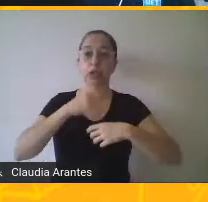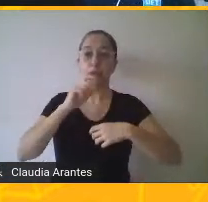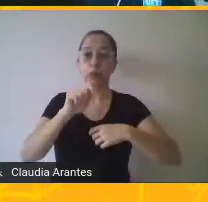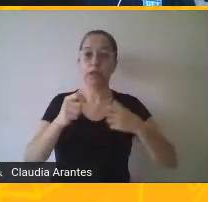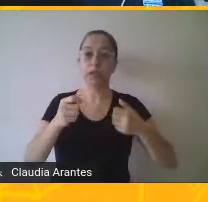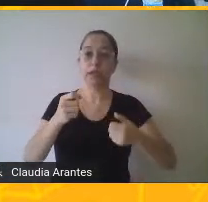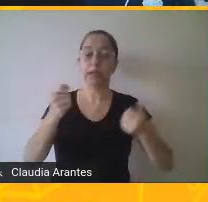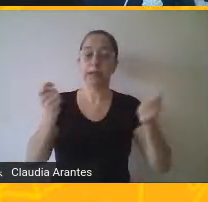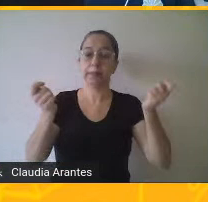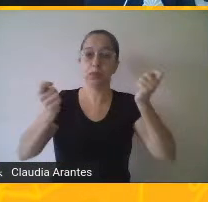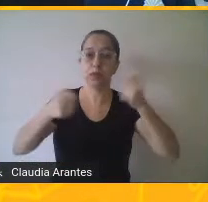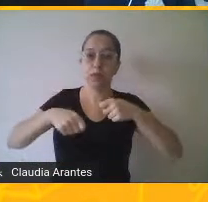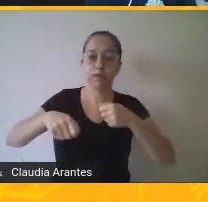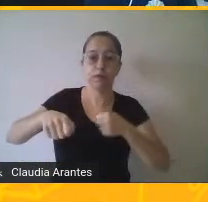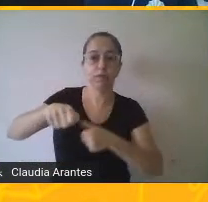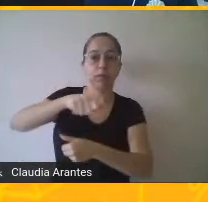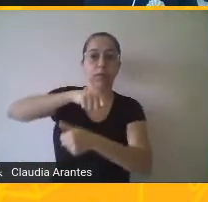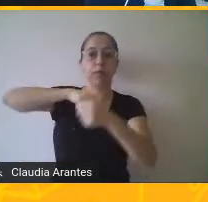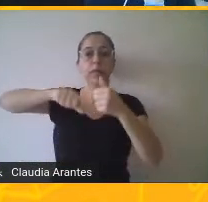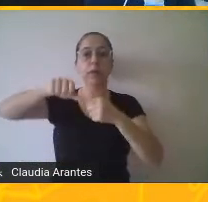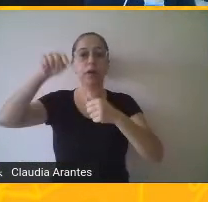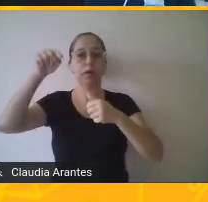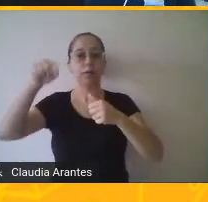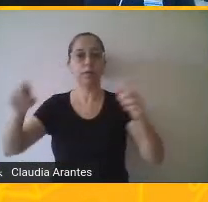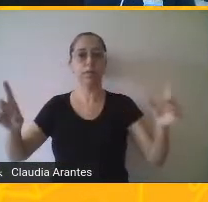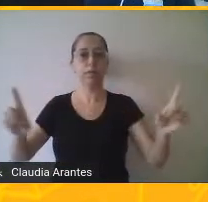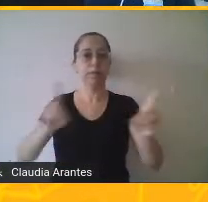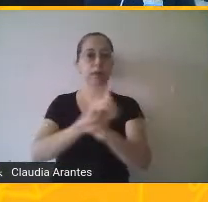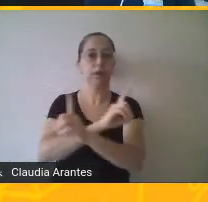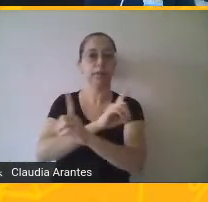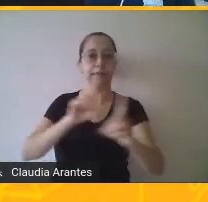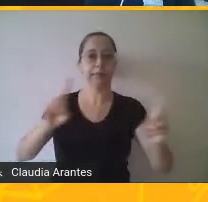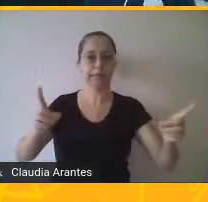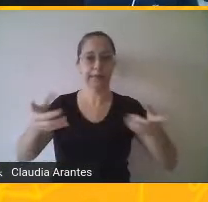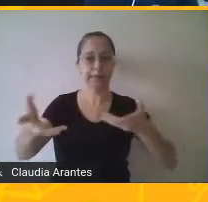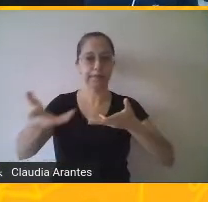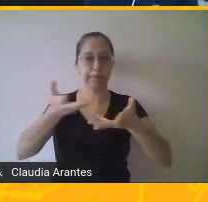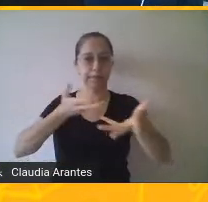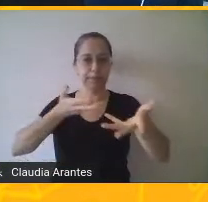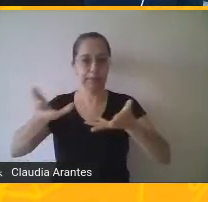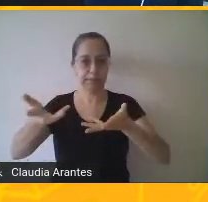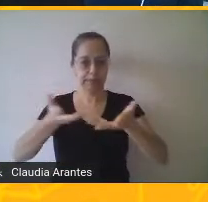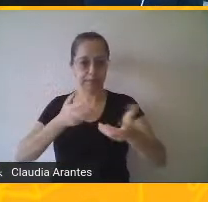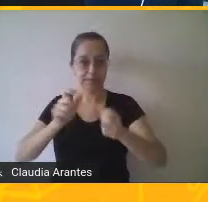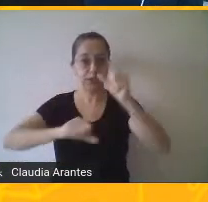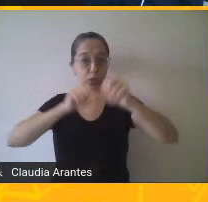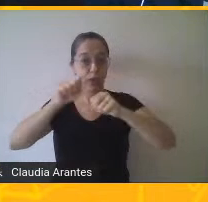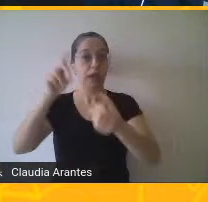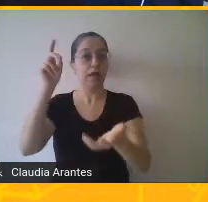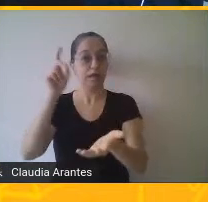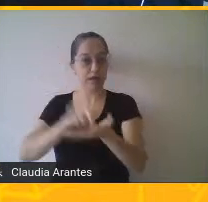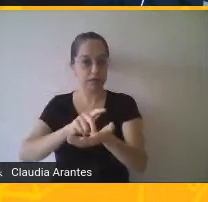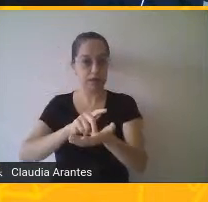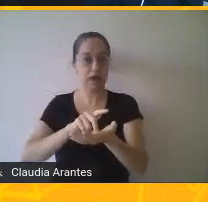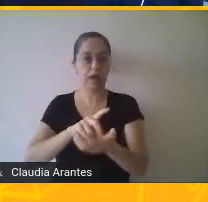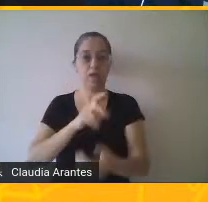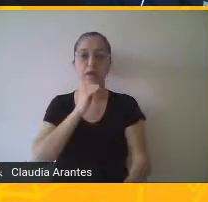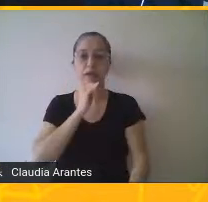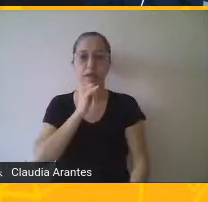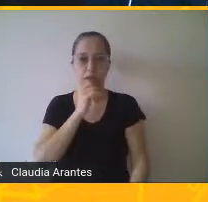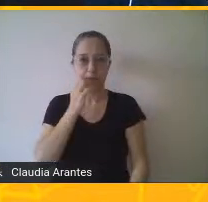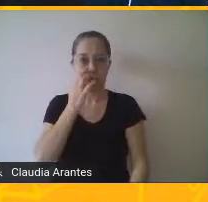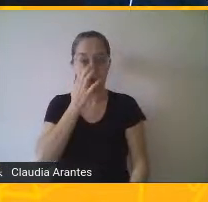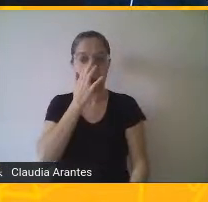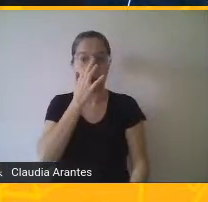configurar o discurso, materializar o discurso. No caso nosso,